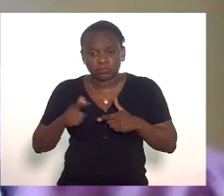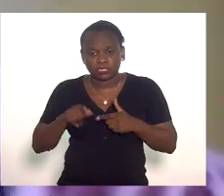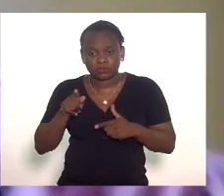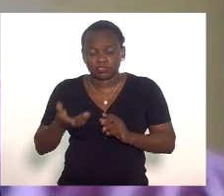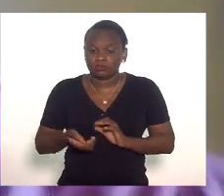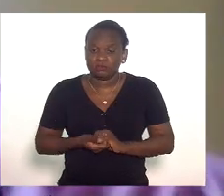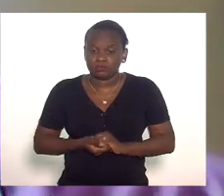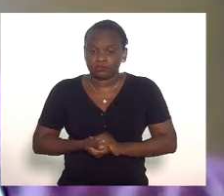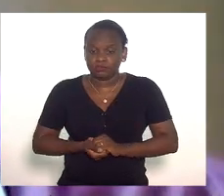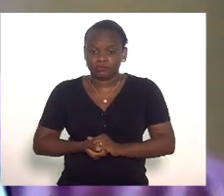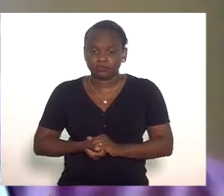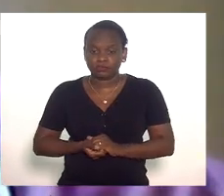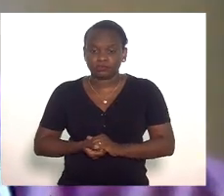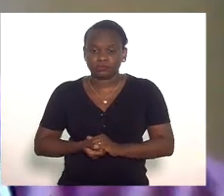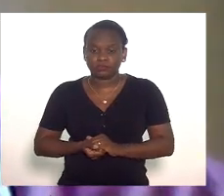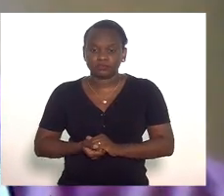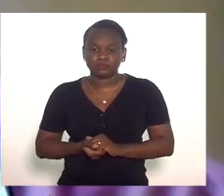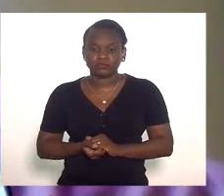de ouvido